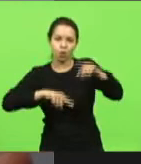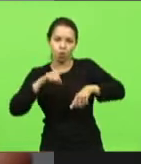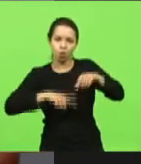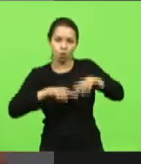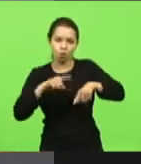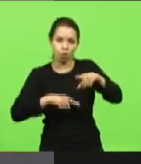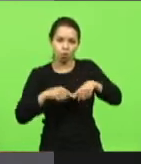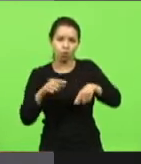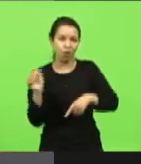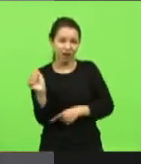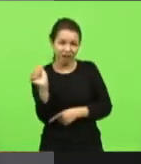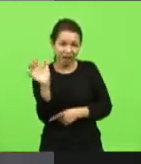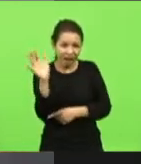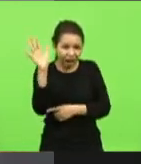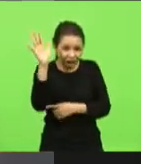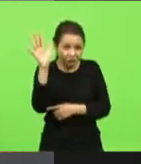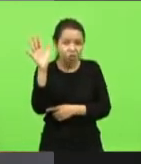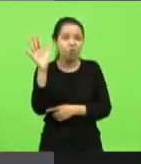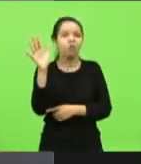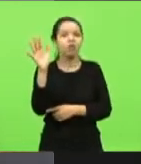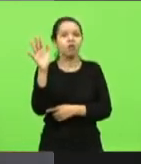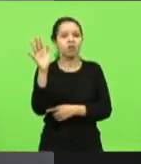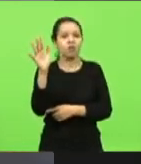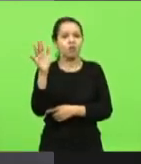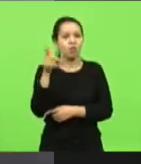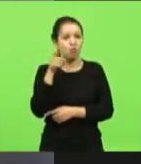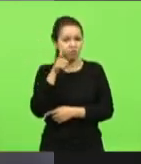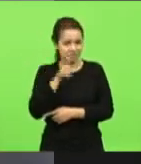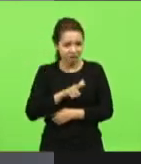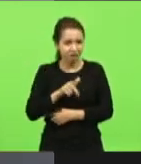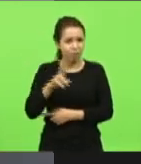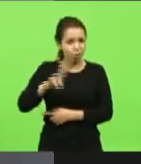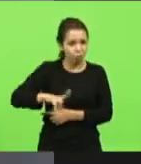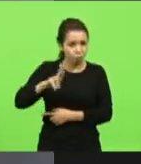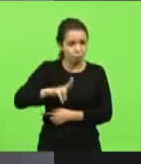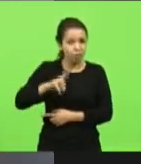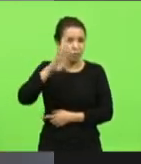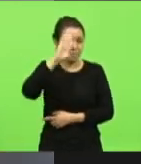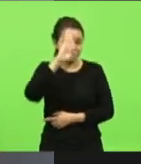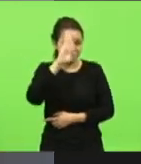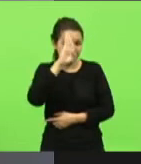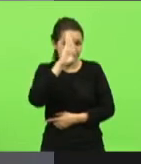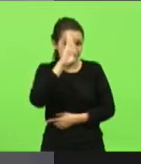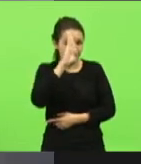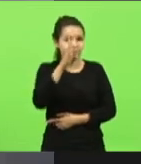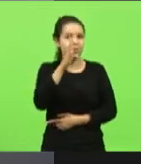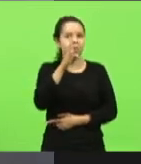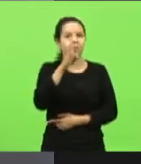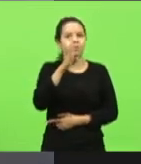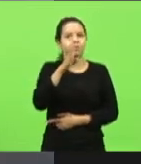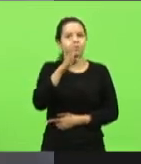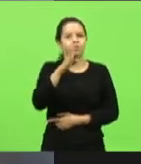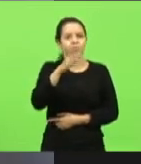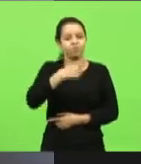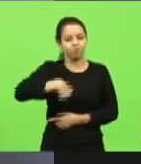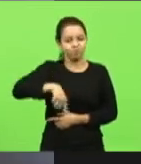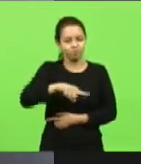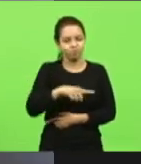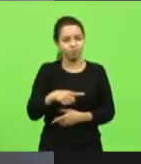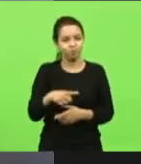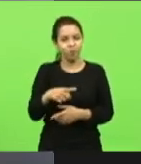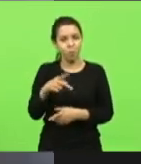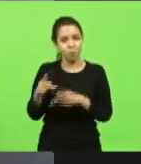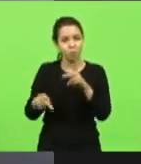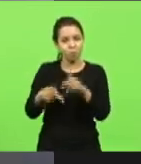custo de produção vão poder ser consumidos principalmente na nossa classe mais humilde